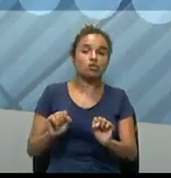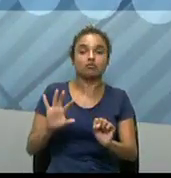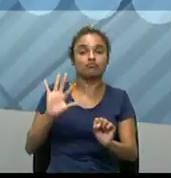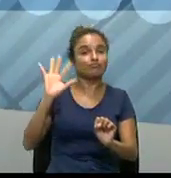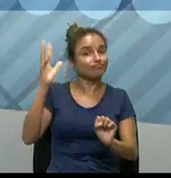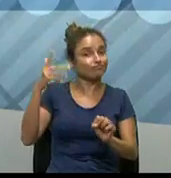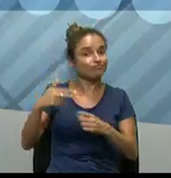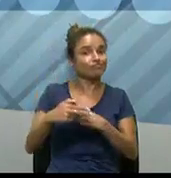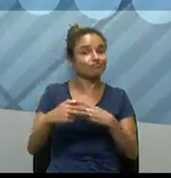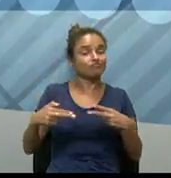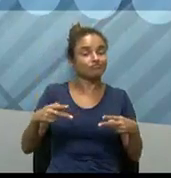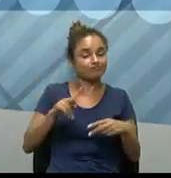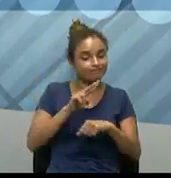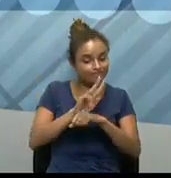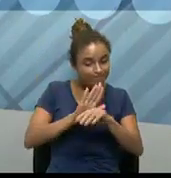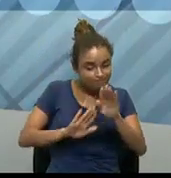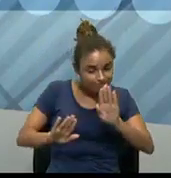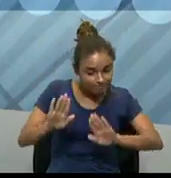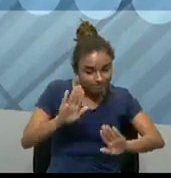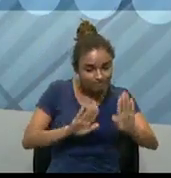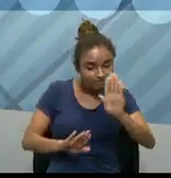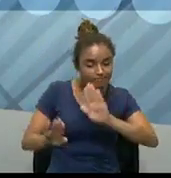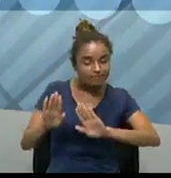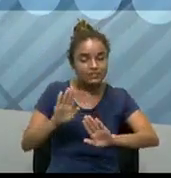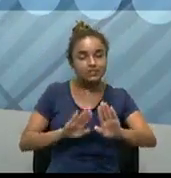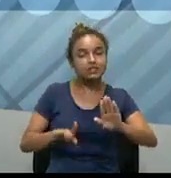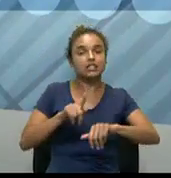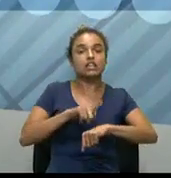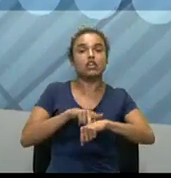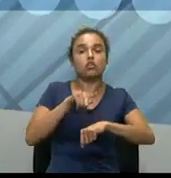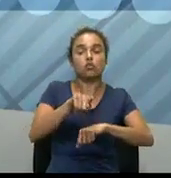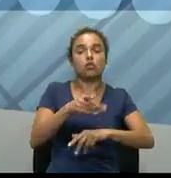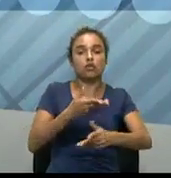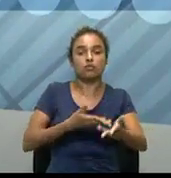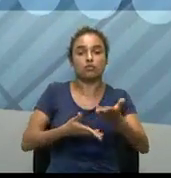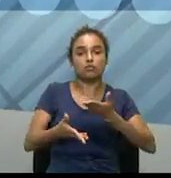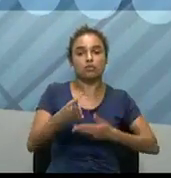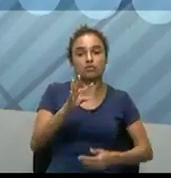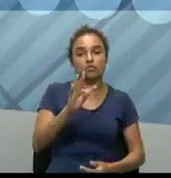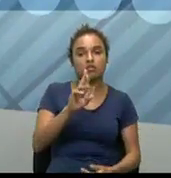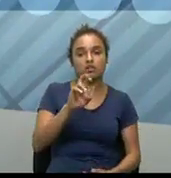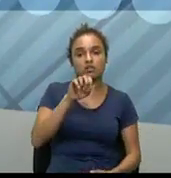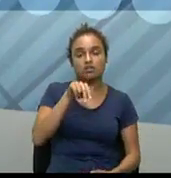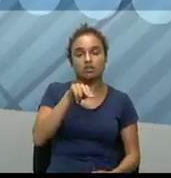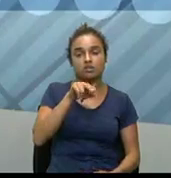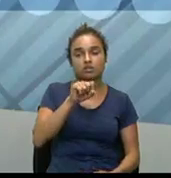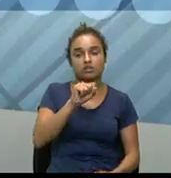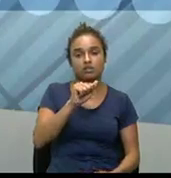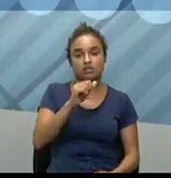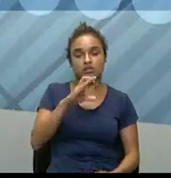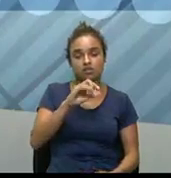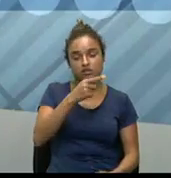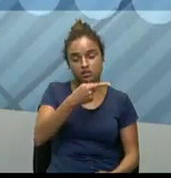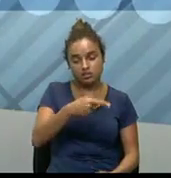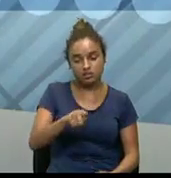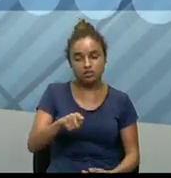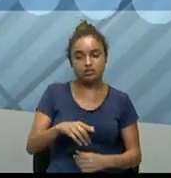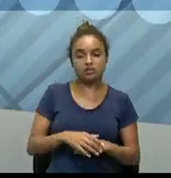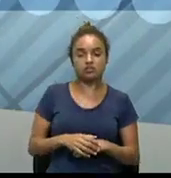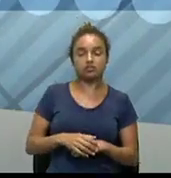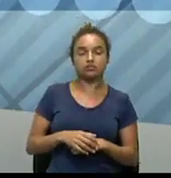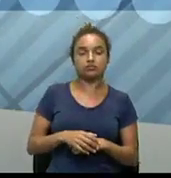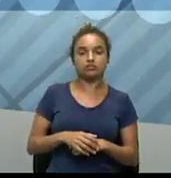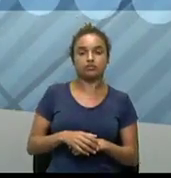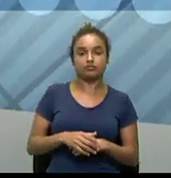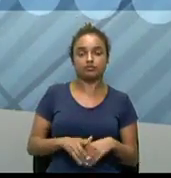Então, muito critério, né? Então, de como você vai fazer, principalmente, né? Então, a questão de corretoras, né?